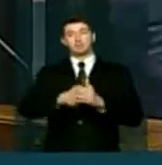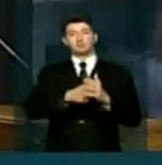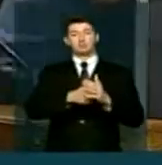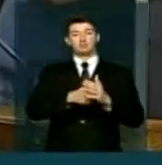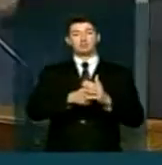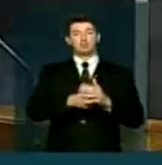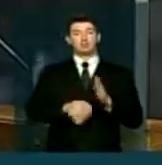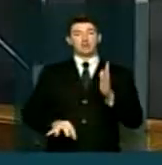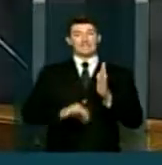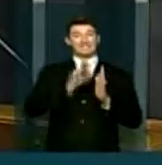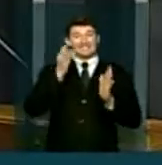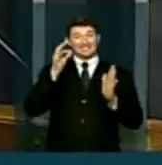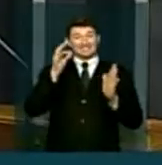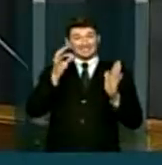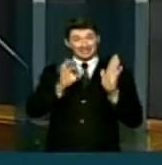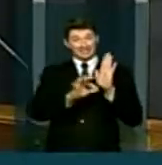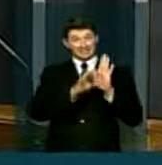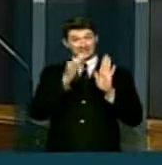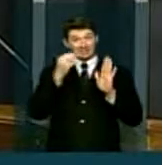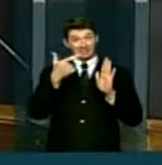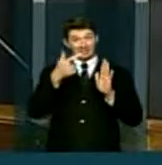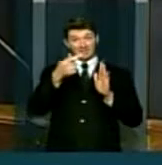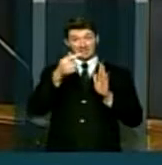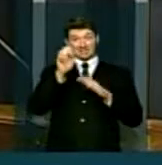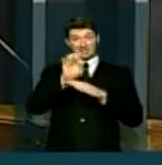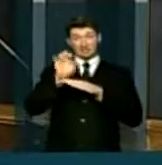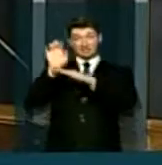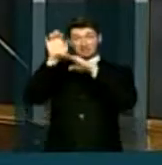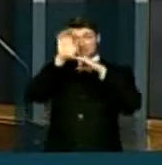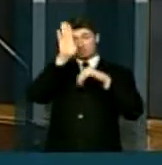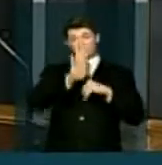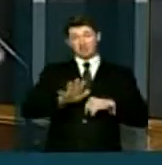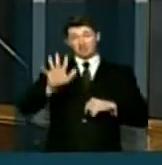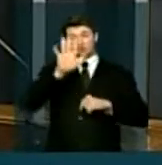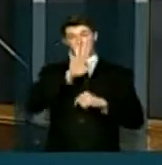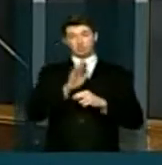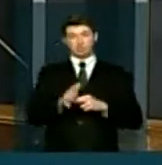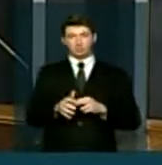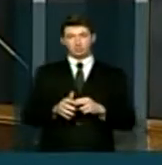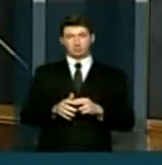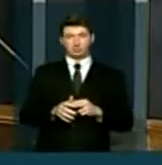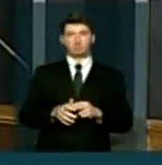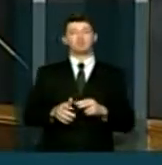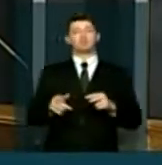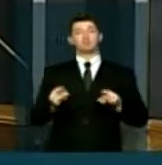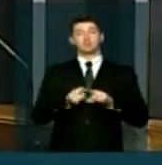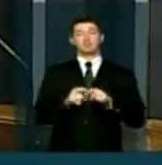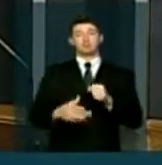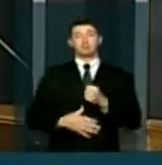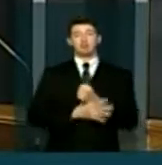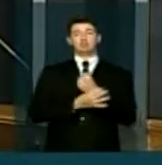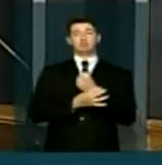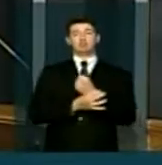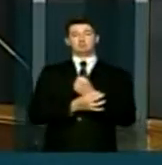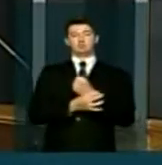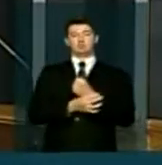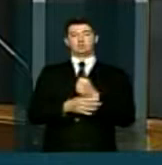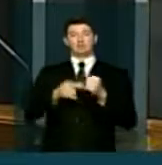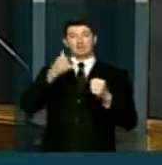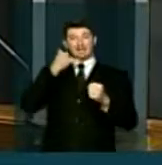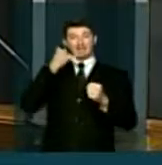Violência assinado nos 27 estados do Brasil e para a sustentação do Ligue